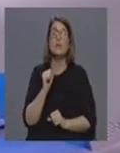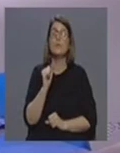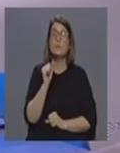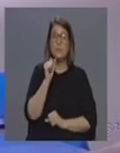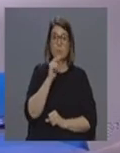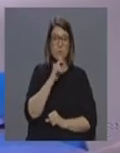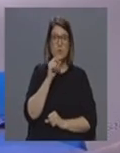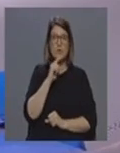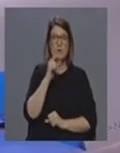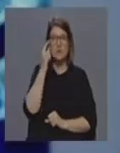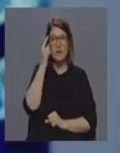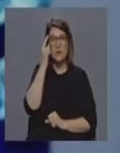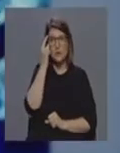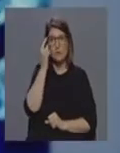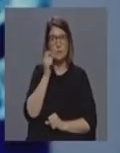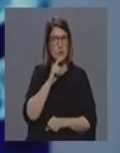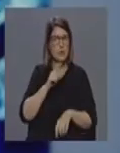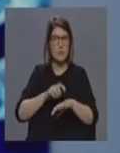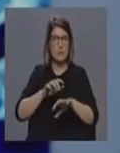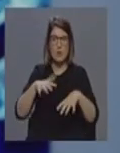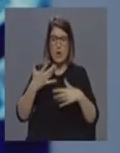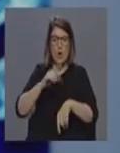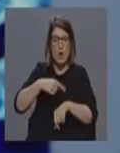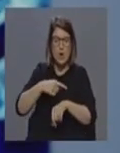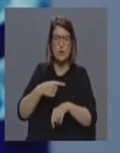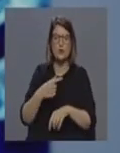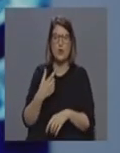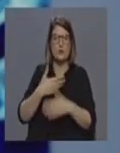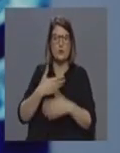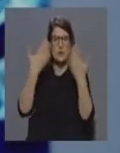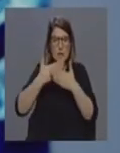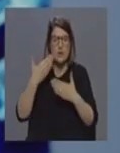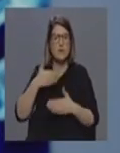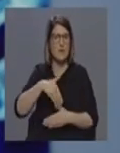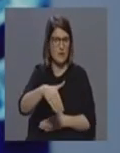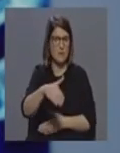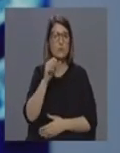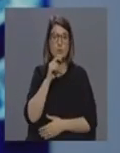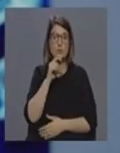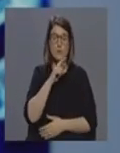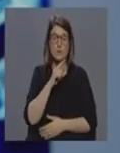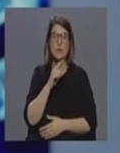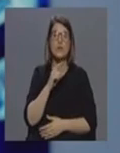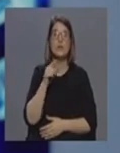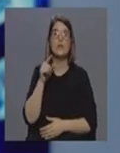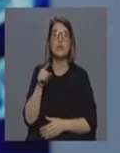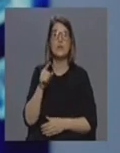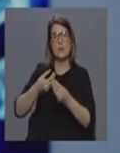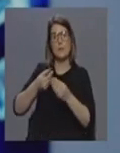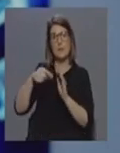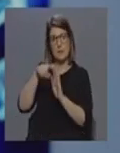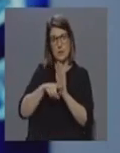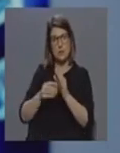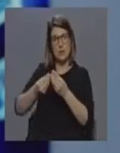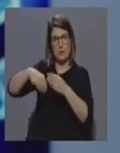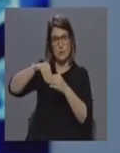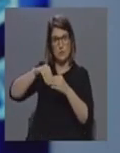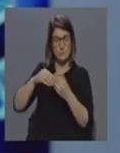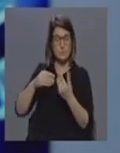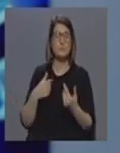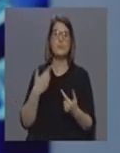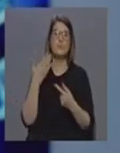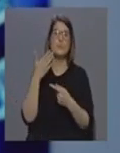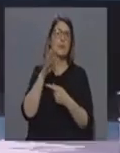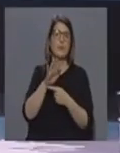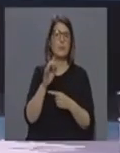Podê-lo a ser... A qualquer momento. ... no espaço de horas ou de dias. Portanto, tudo depende... E aí haverá um reforço das medidas? Eu vou-lhe dar um exemplo muito